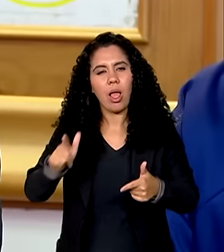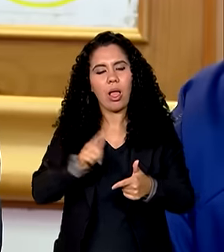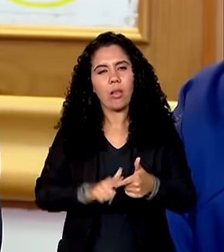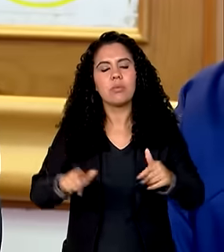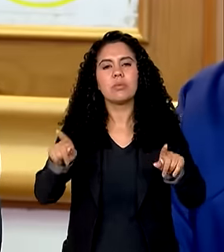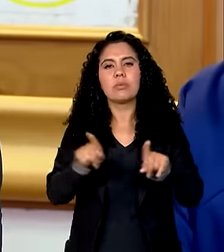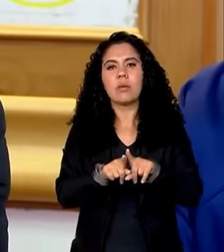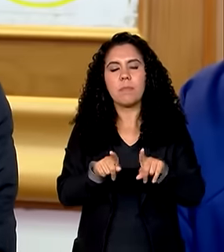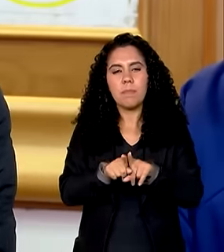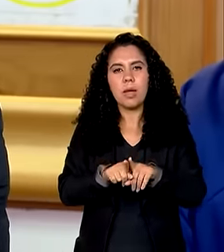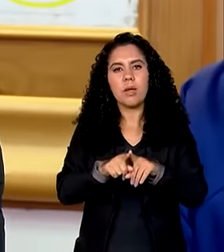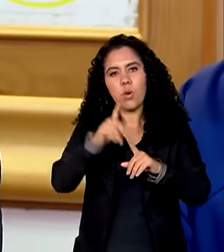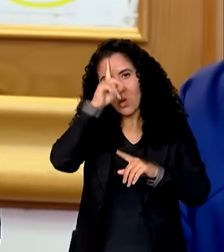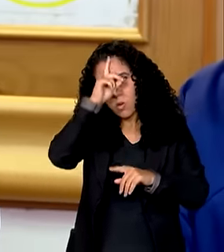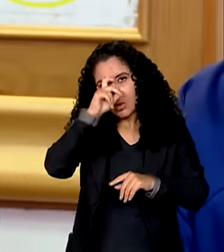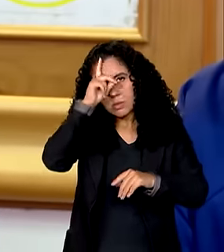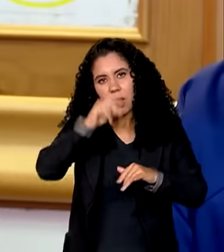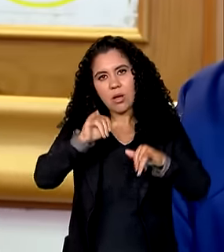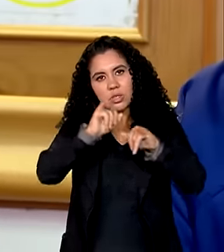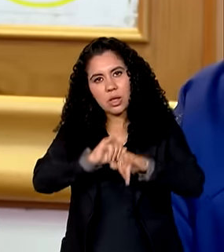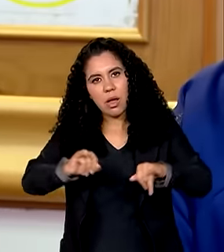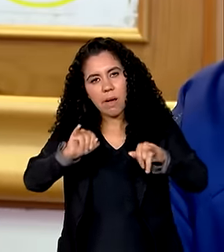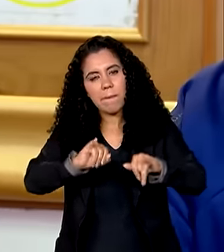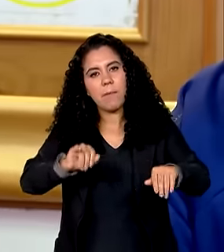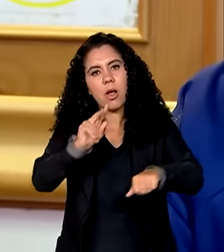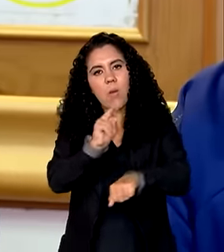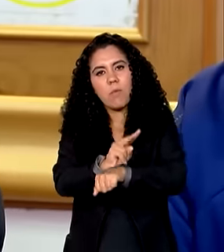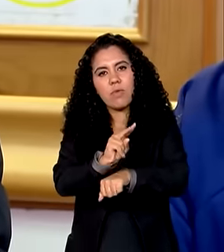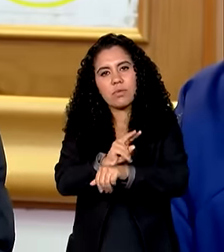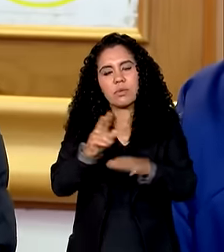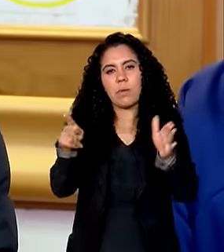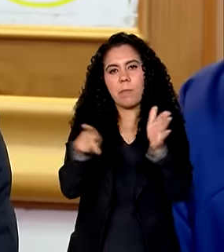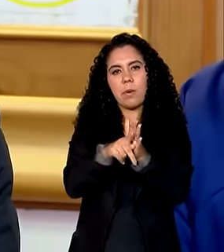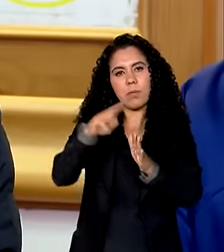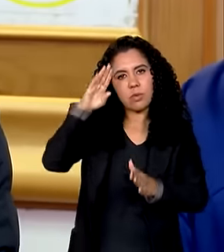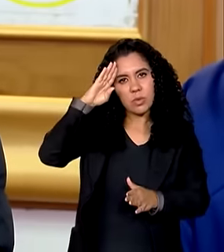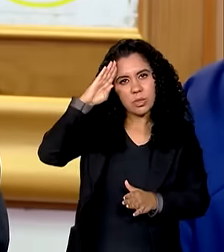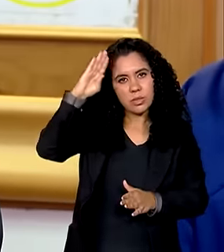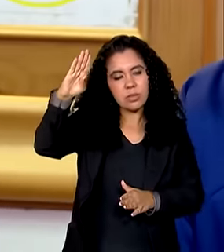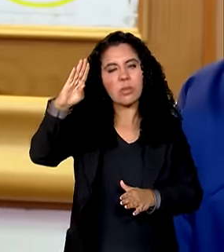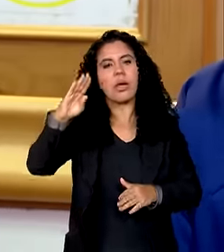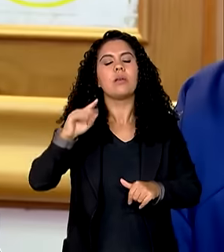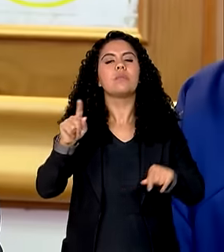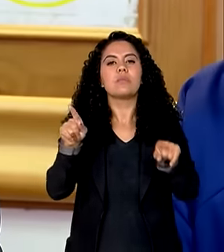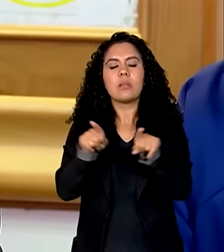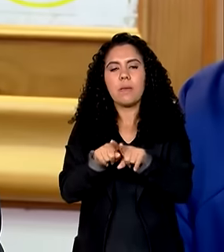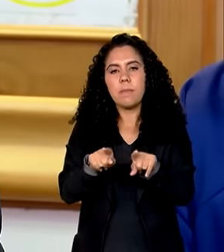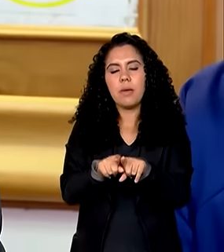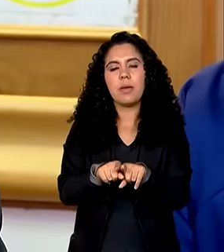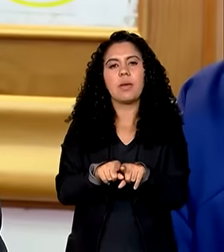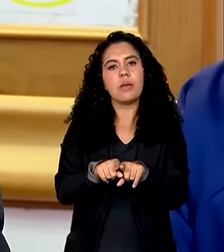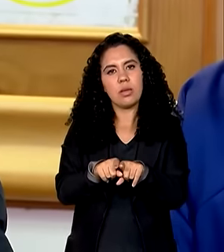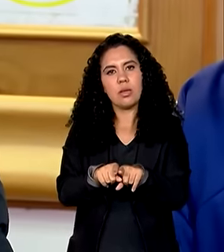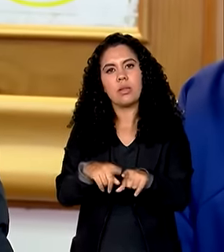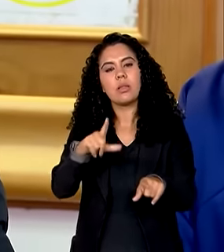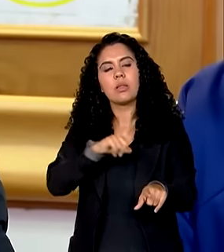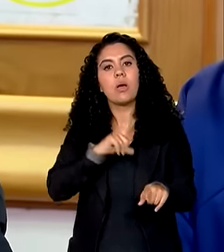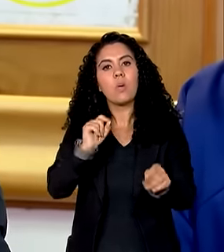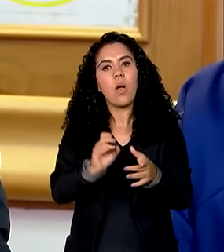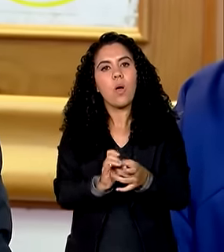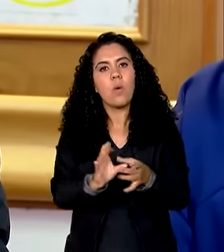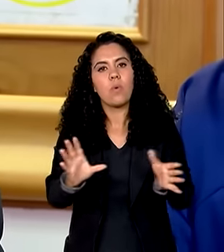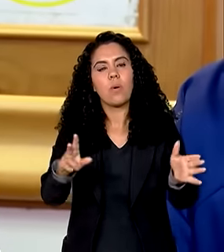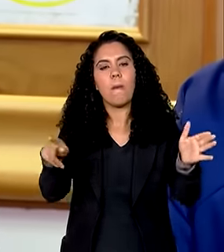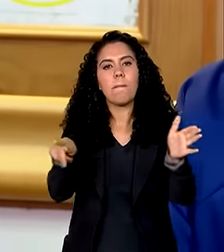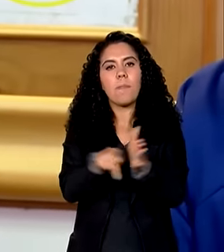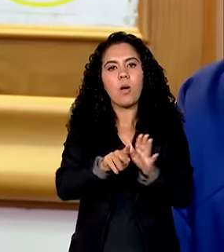Campanha do Exército também está lá uma antena instalada assim como também uma disponível para o